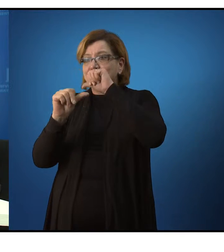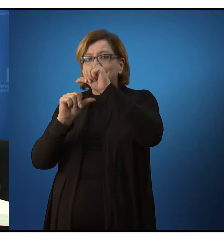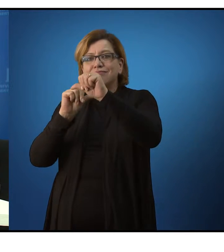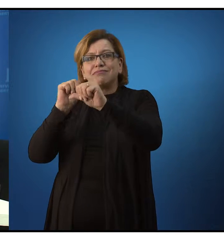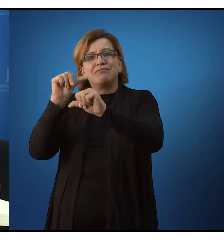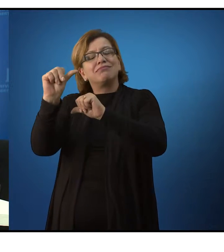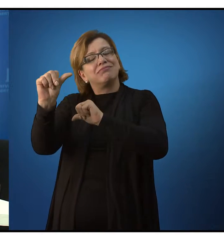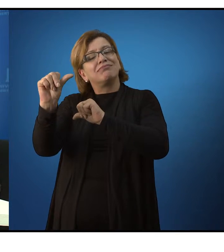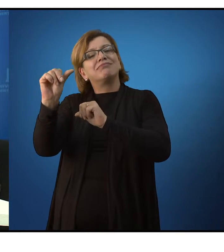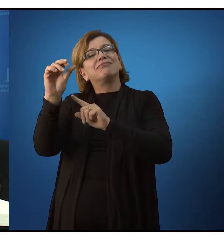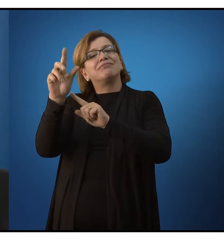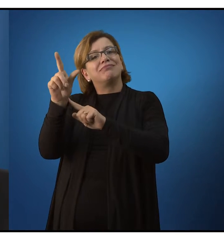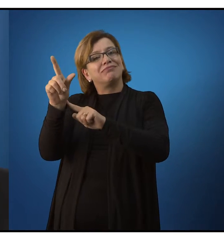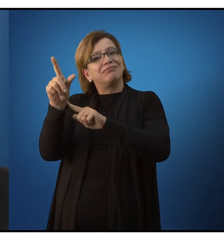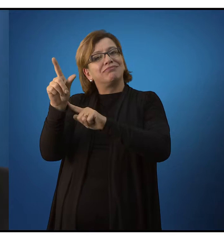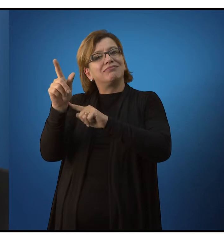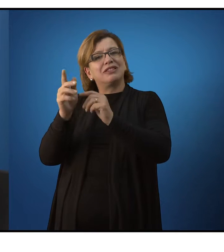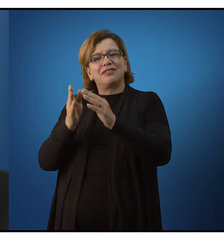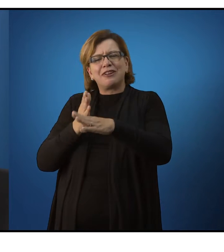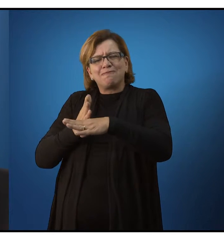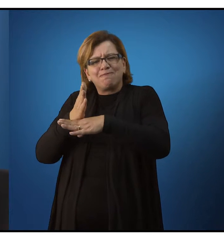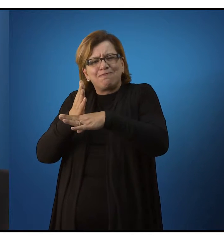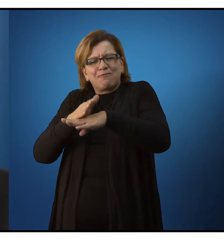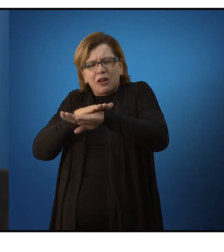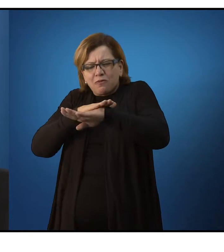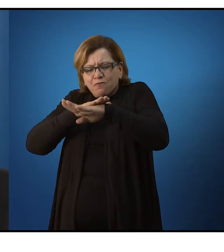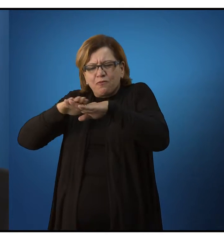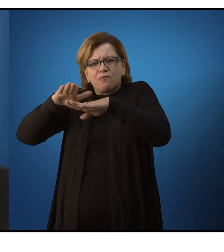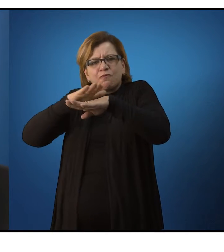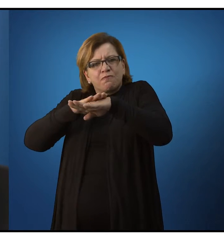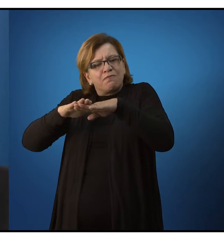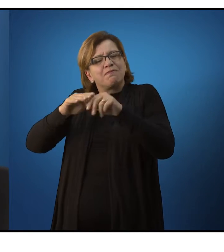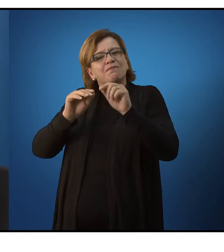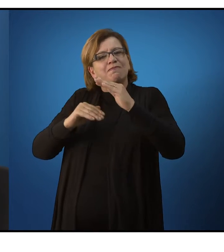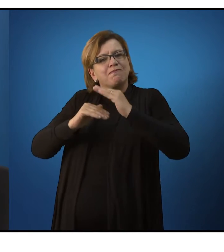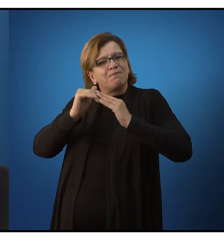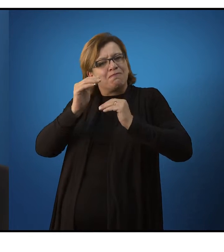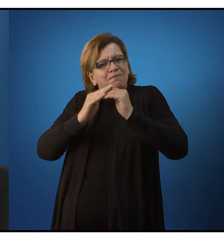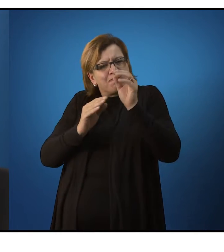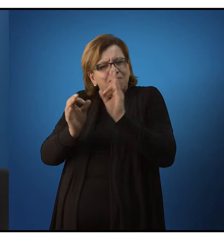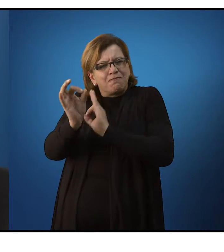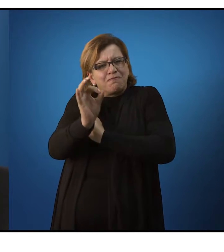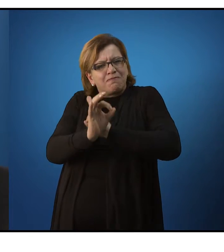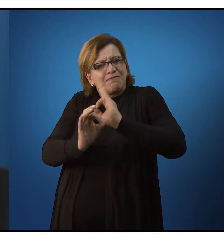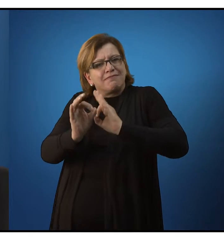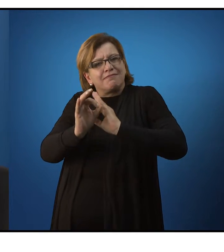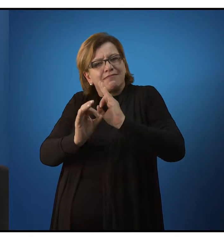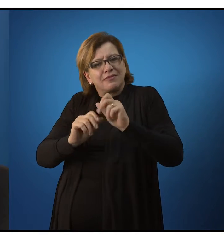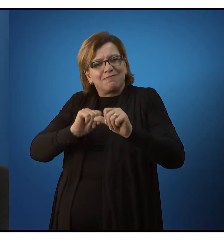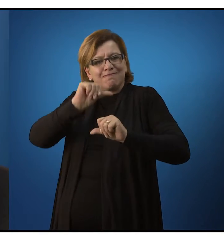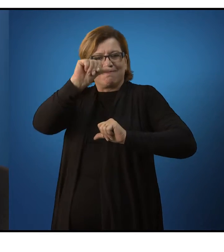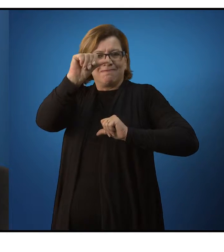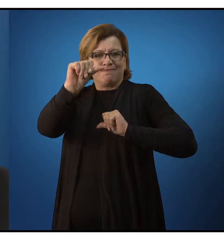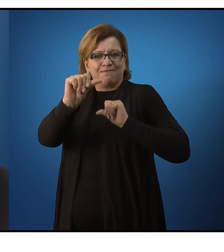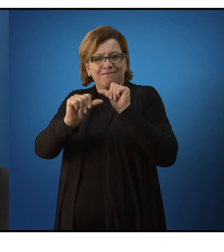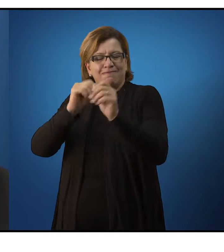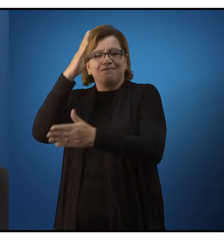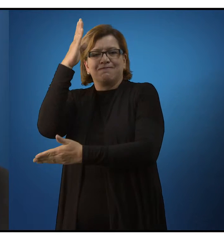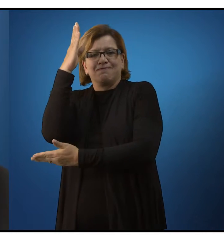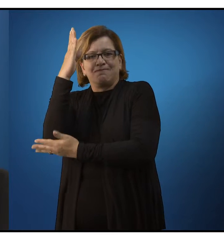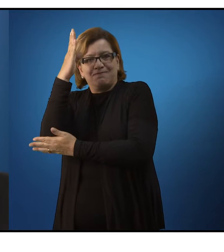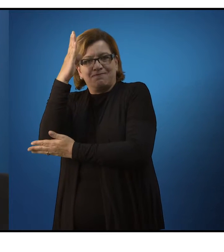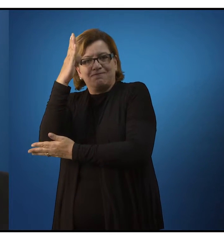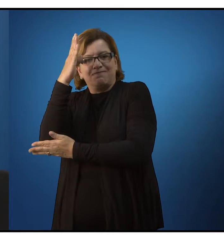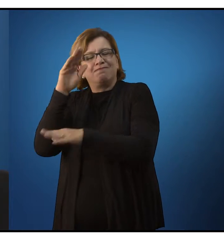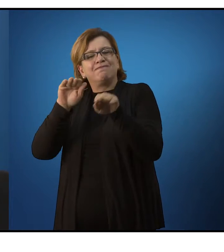natural da madeira. Então ele vai serrar, ele vai aplanar, ele vai usar os processos de trabalho para poder transformar aquela